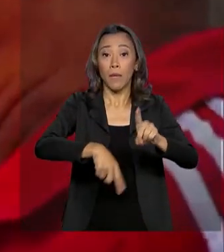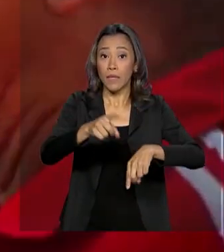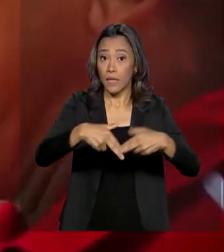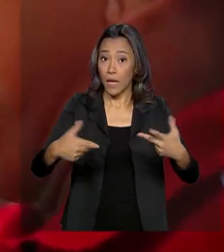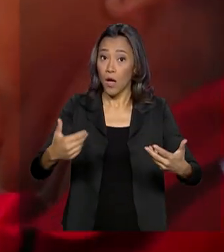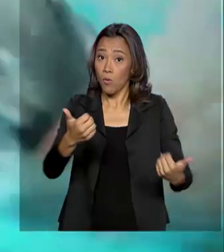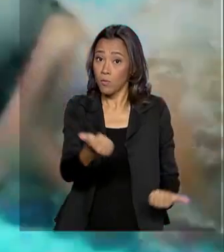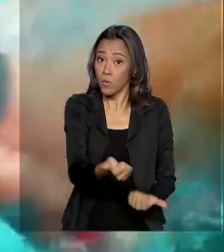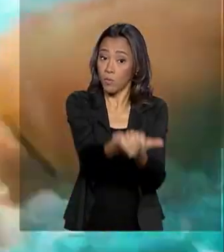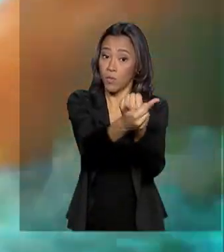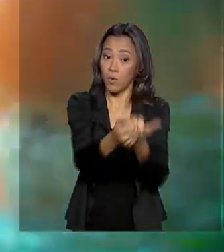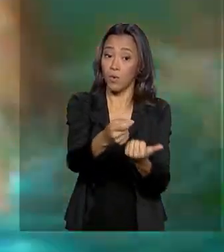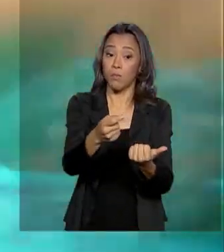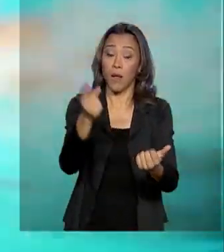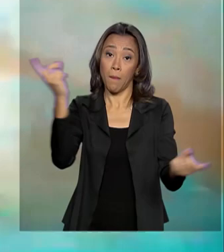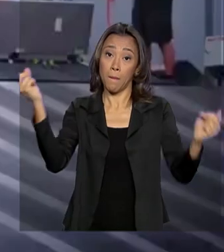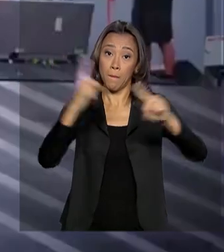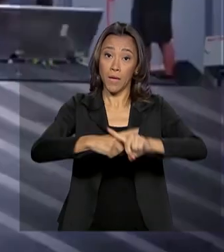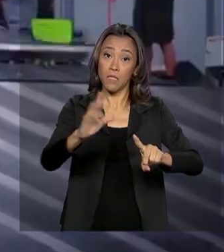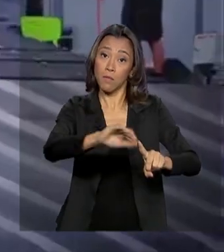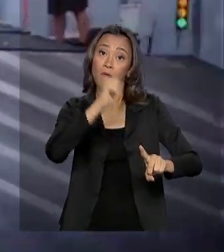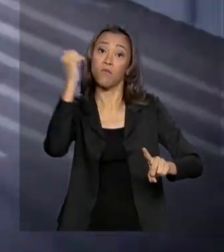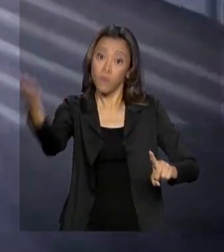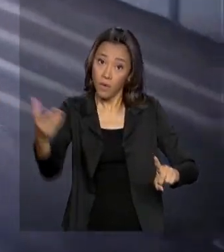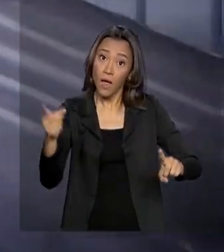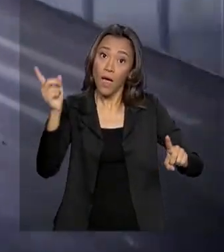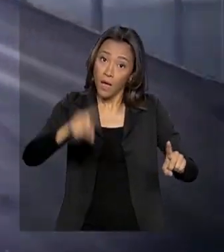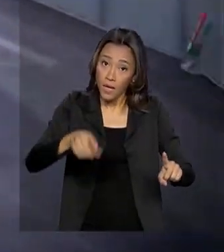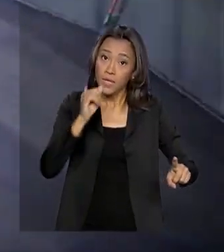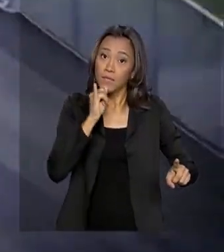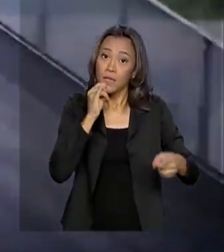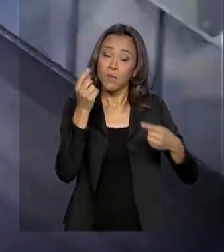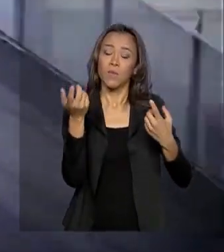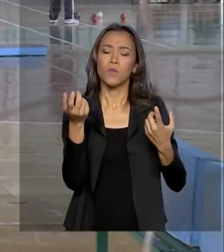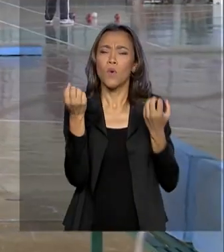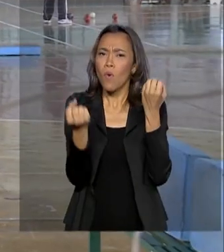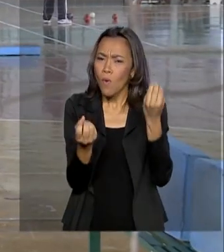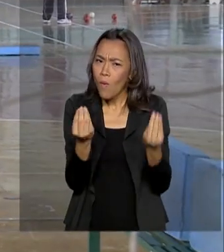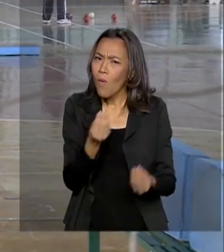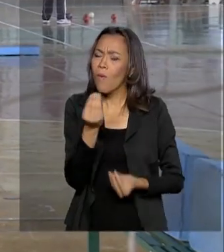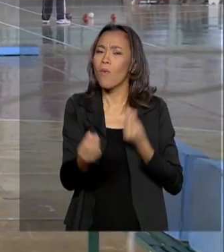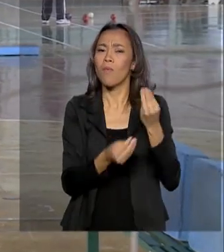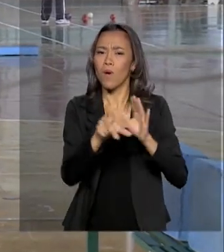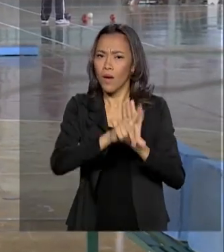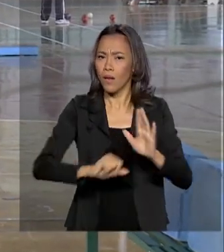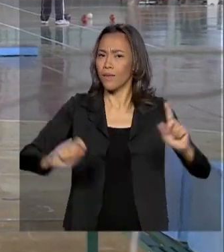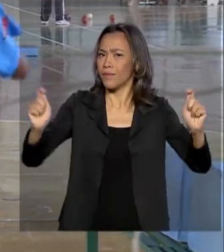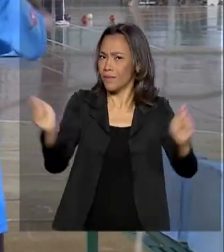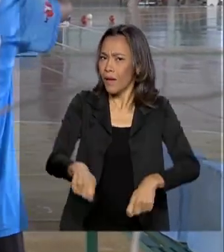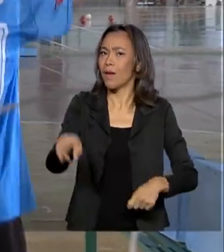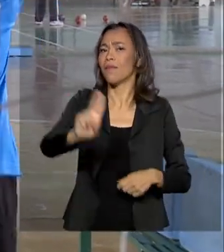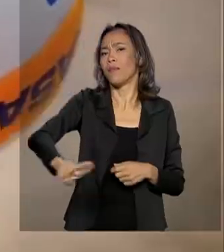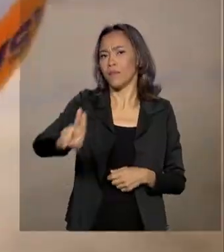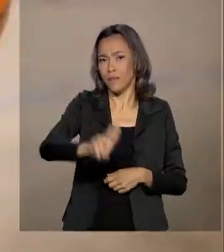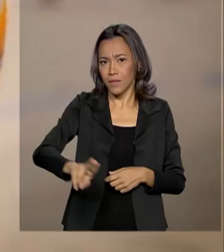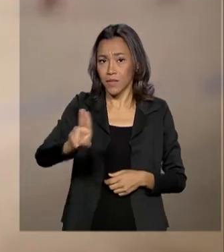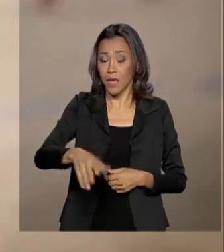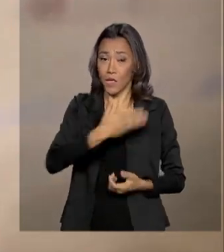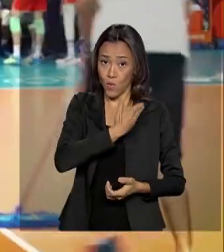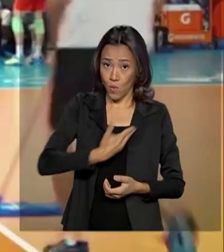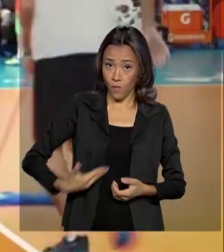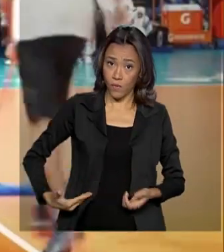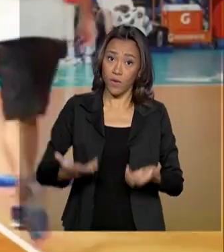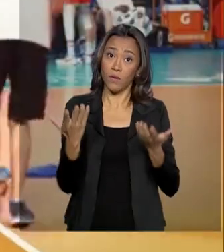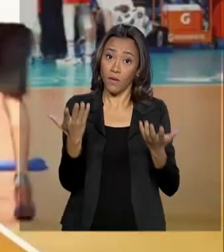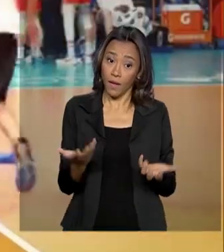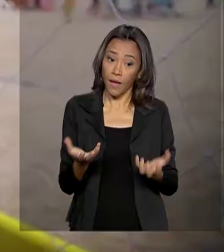competições no exterior, são alguns exemplos de como a lei pode ser aplicada. E o governo quer democratizar